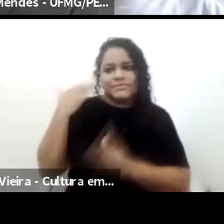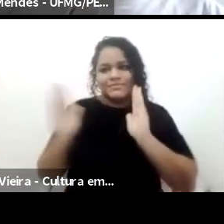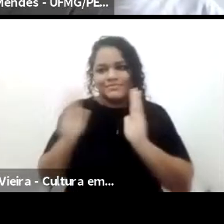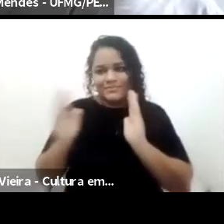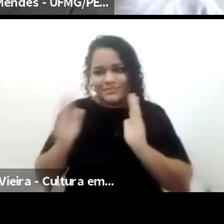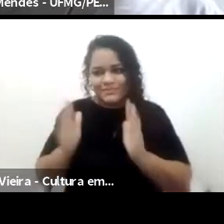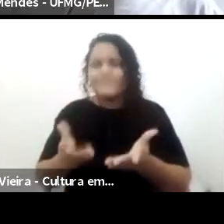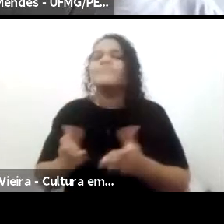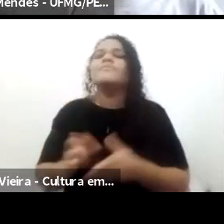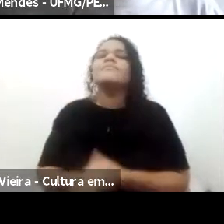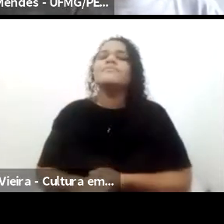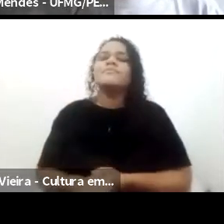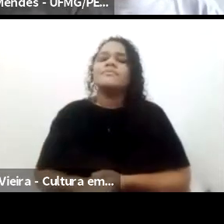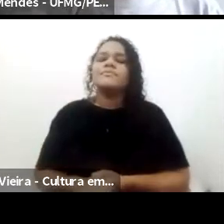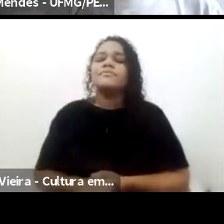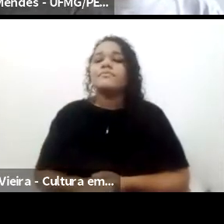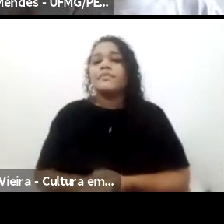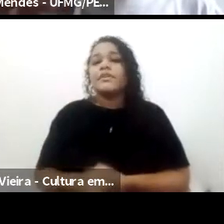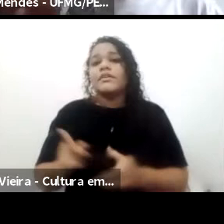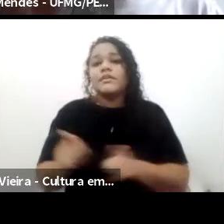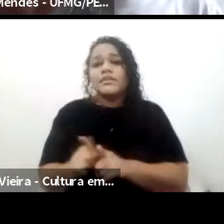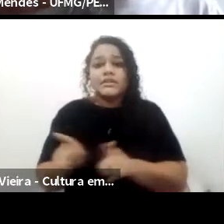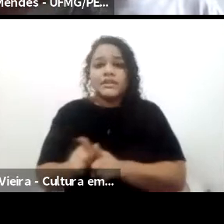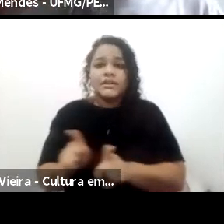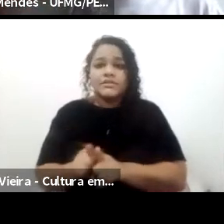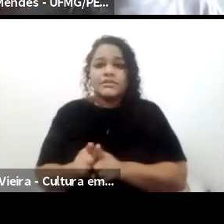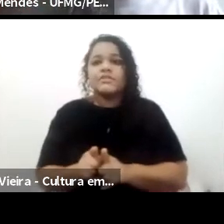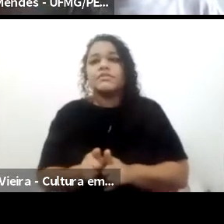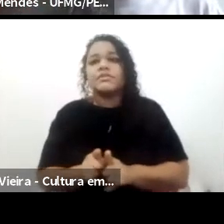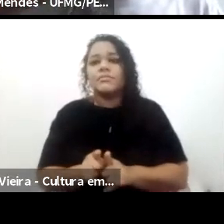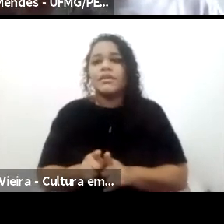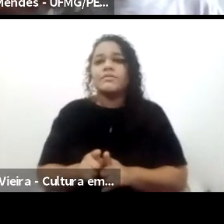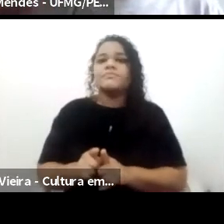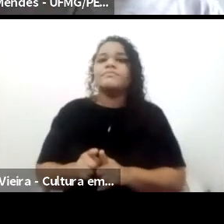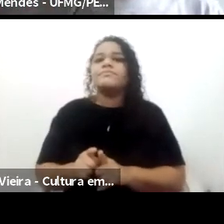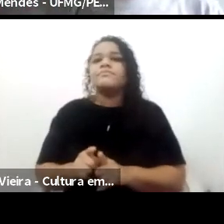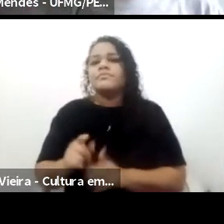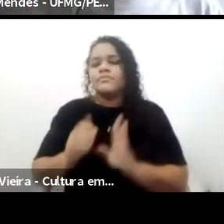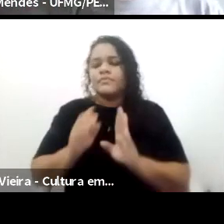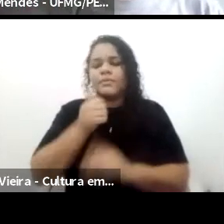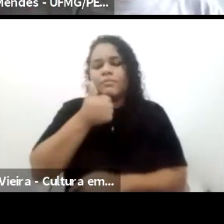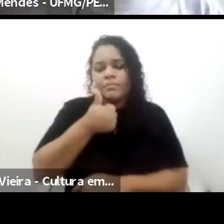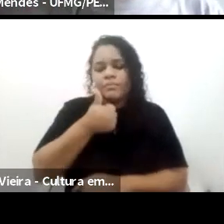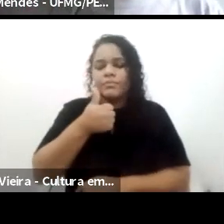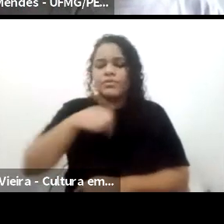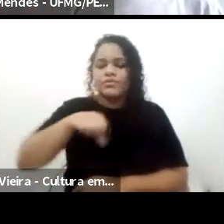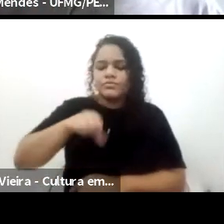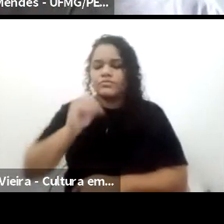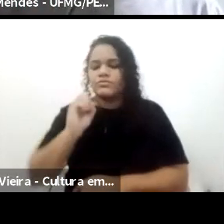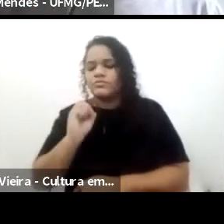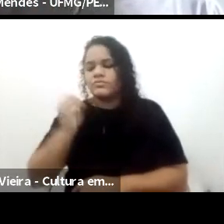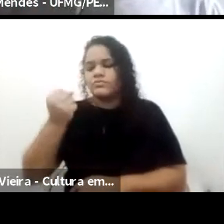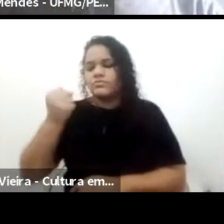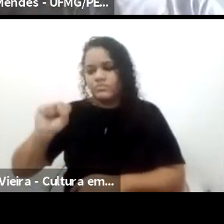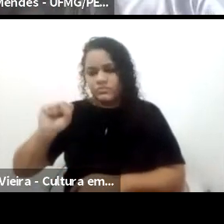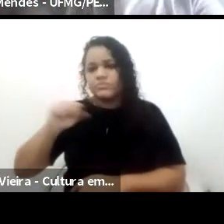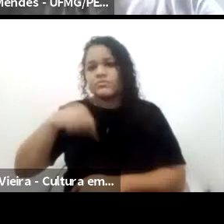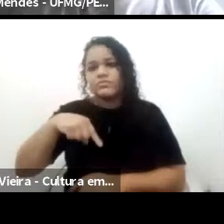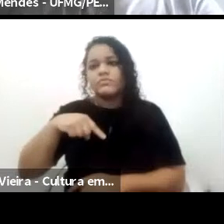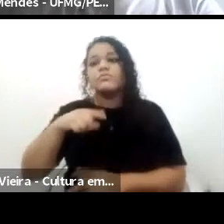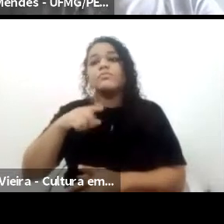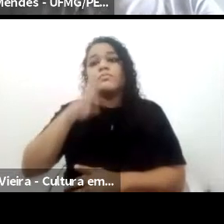Especialmente, talvez, o grande movimento desse 1808 que impacta a história da educação nesse momento seria